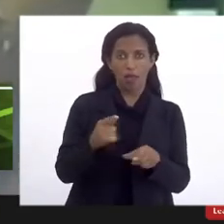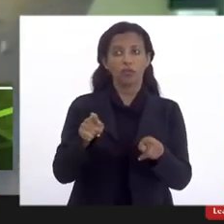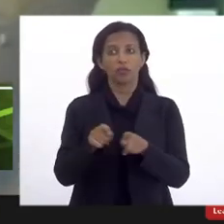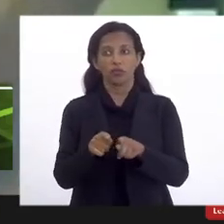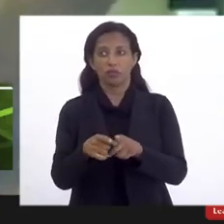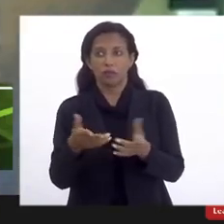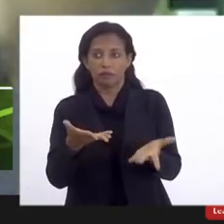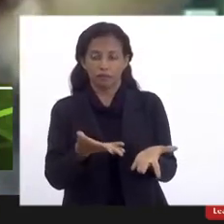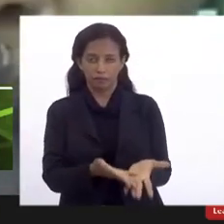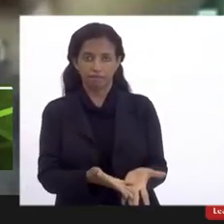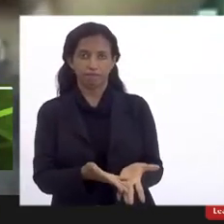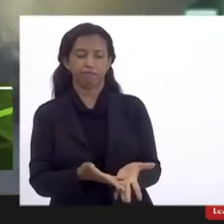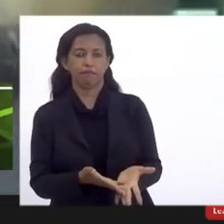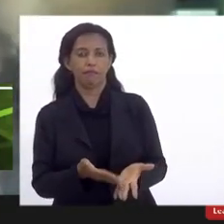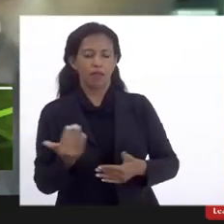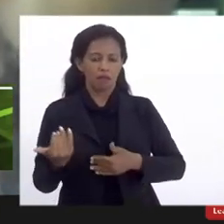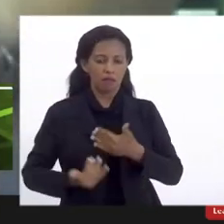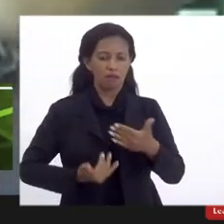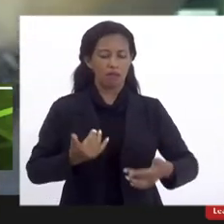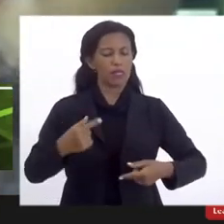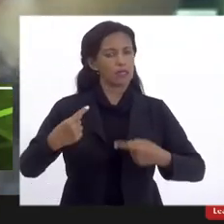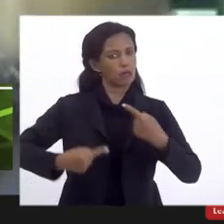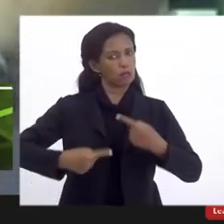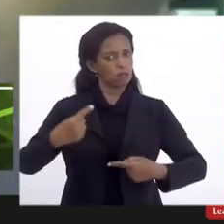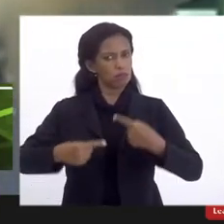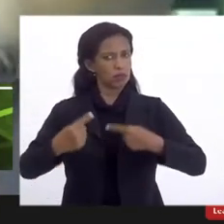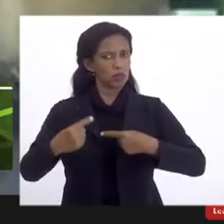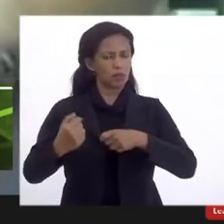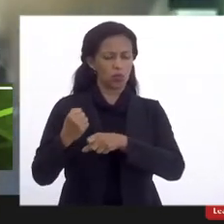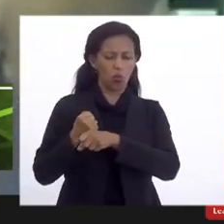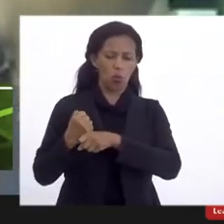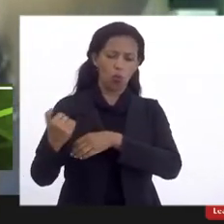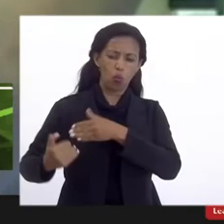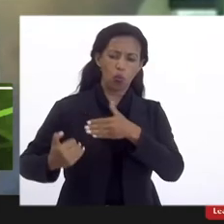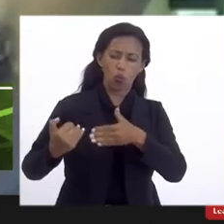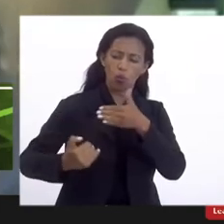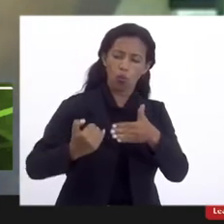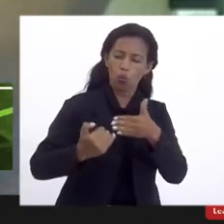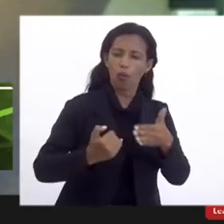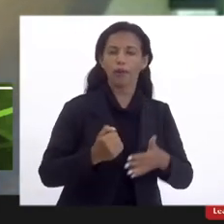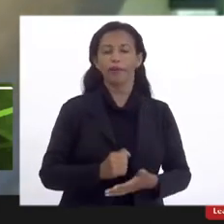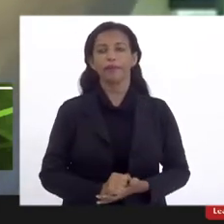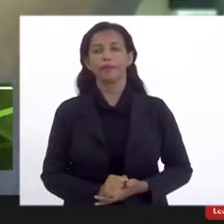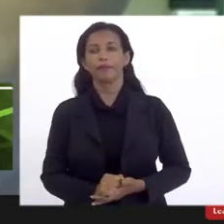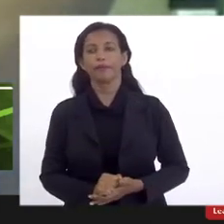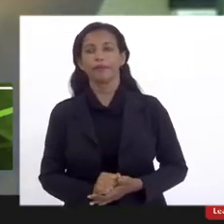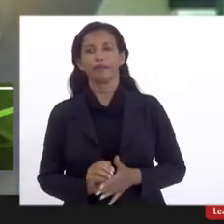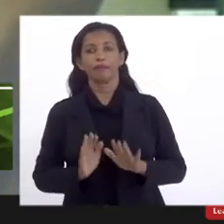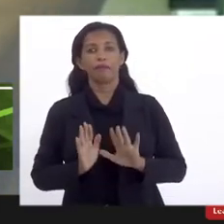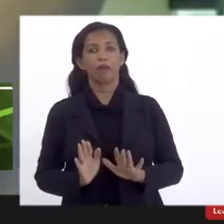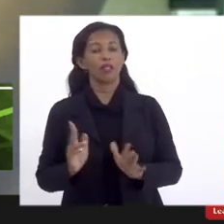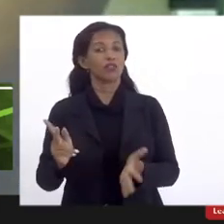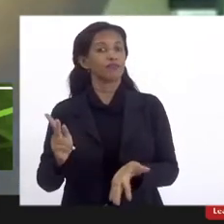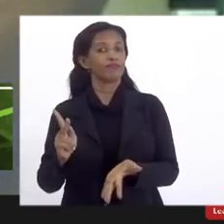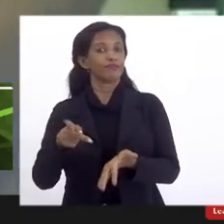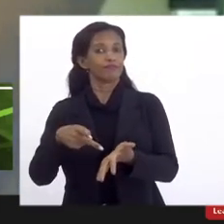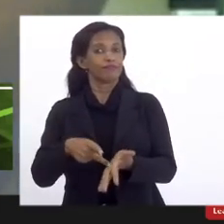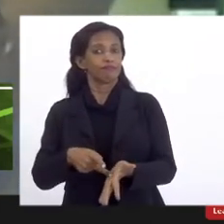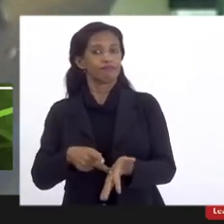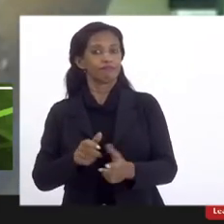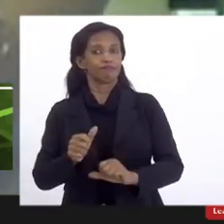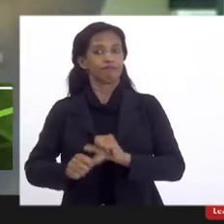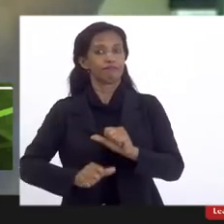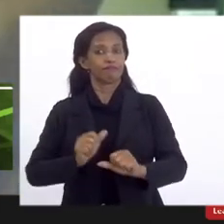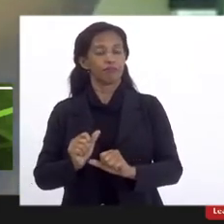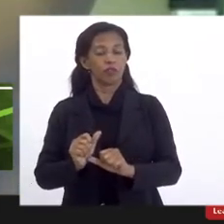ano, aliás, vem sendo debatido historicamente ao longo de anos e anos e anos, isso, mas, de fato, virou um